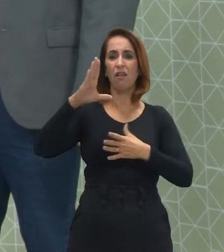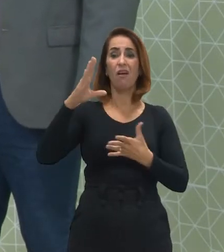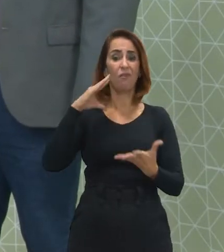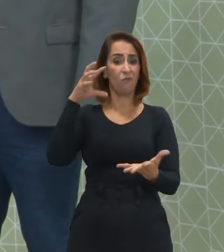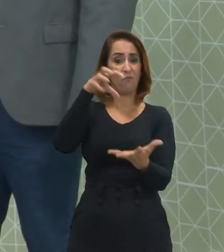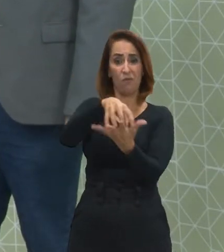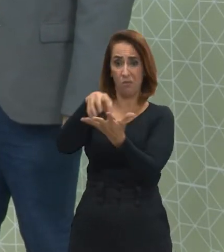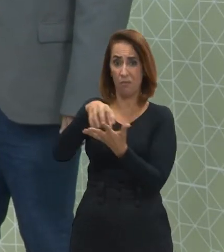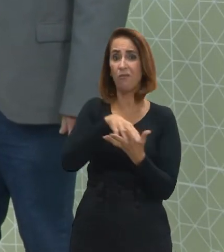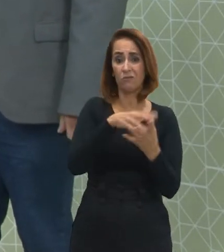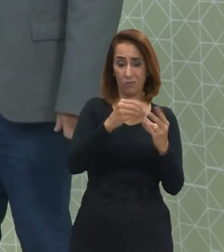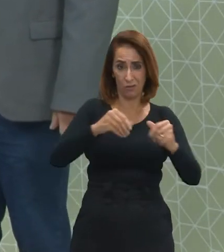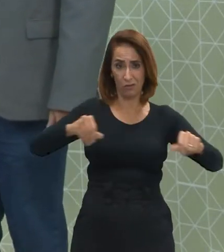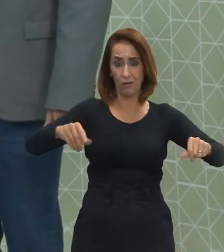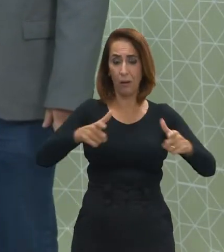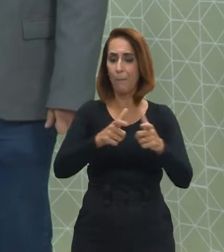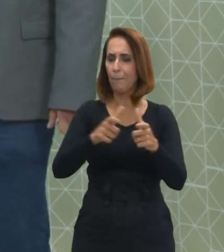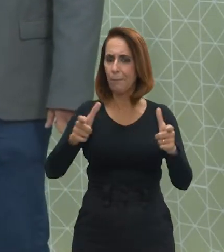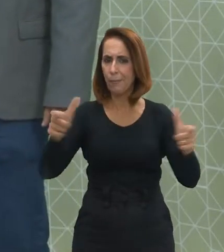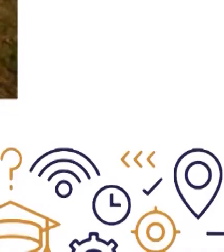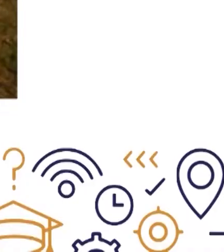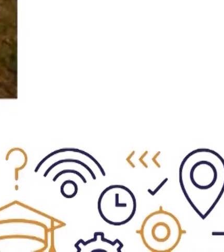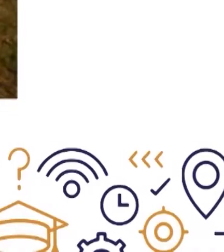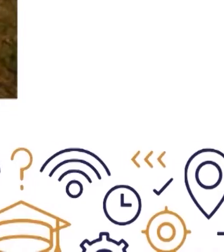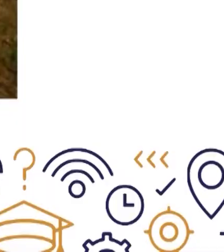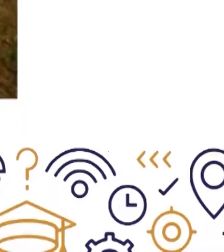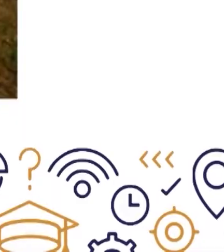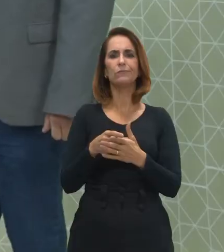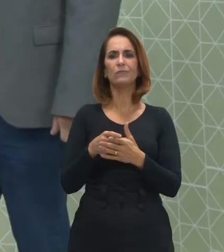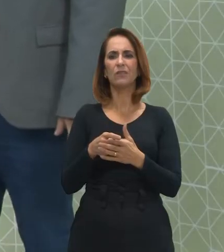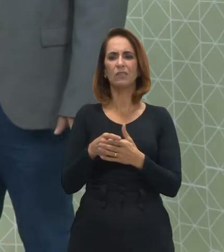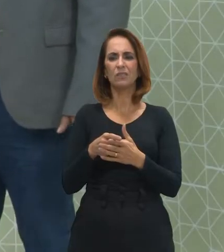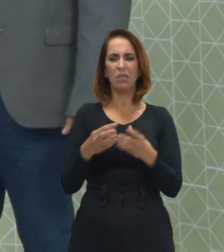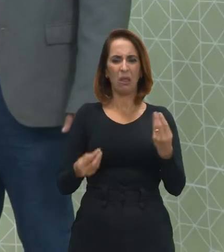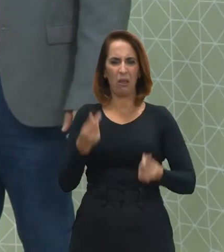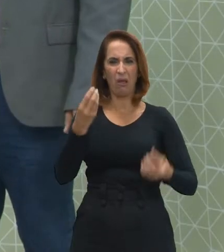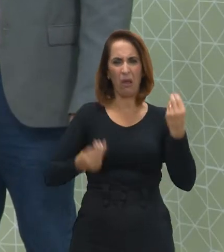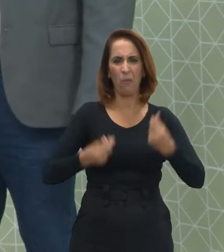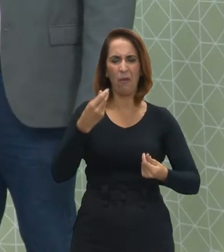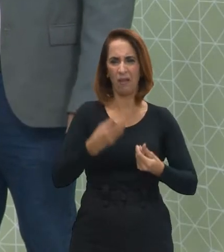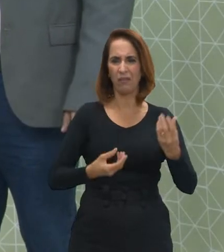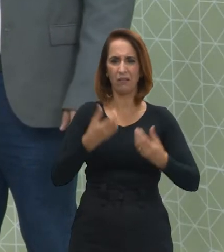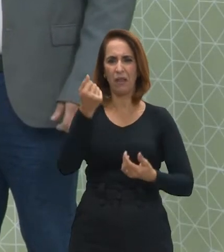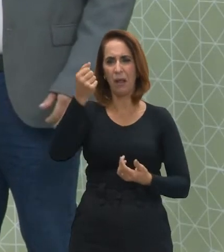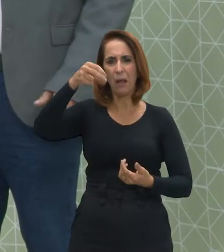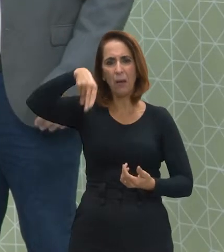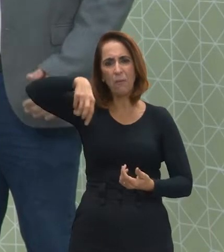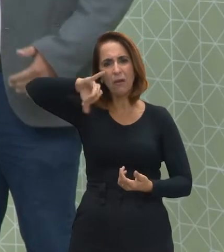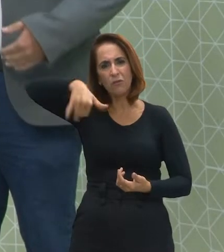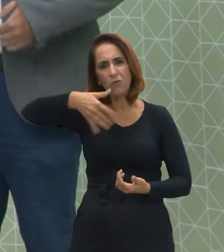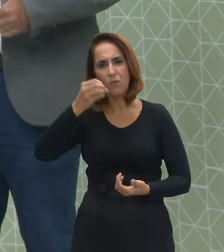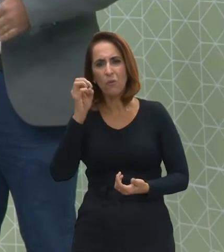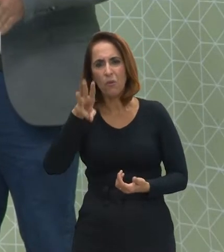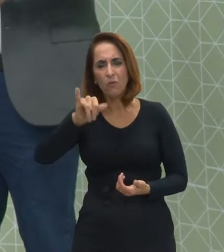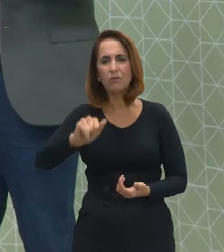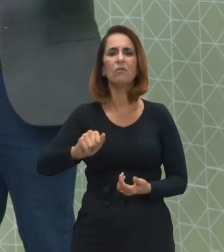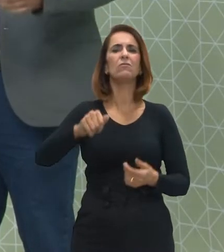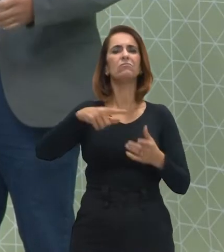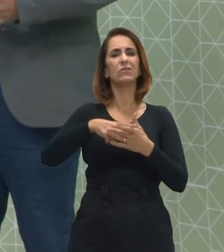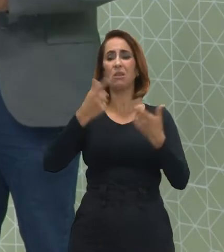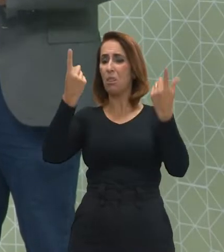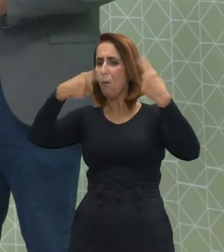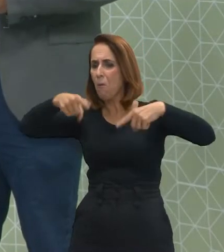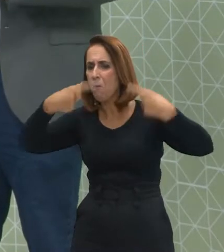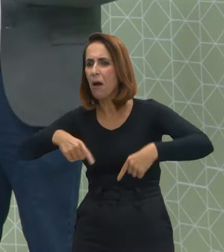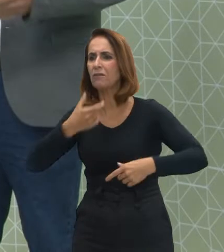de terras. Ampliação das queimadas na Amazônia, que tem sido alvo de debates